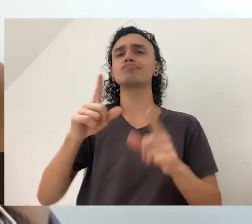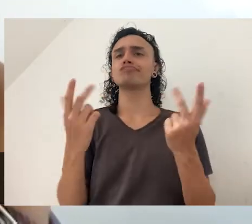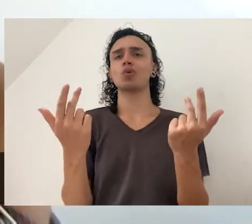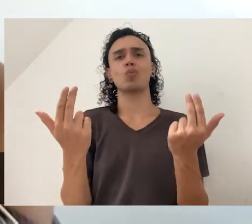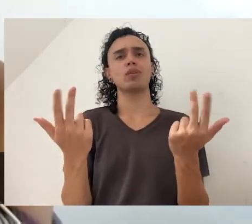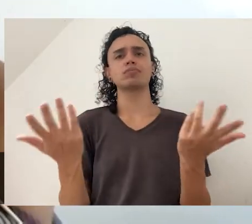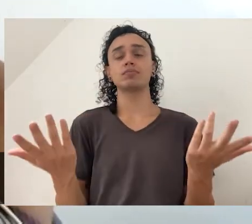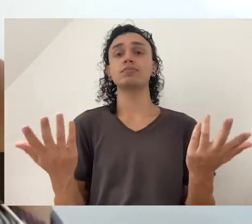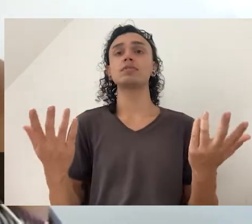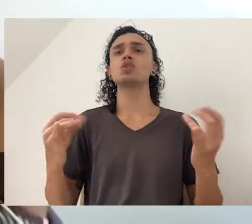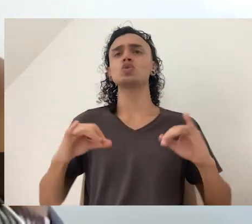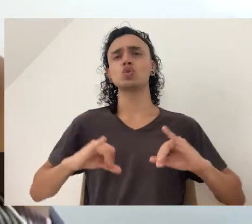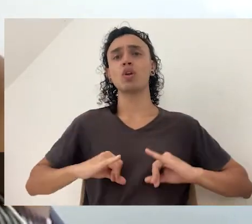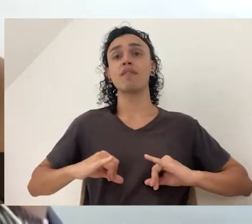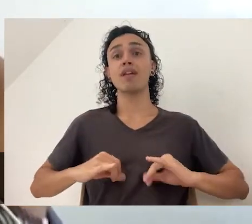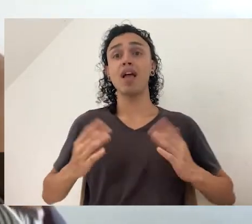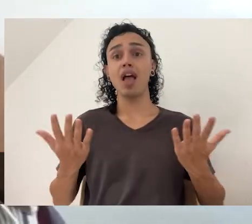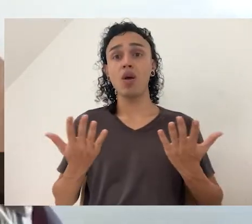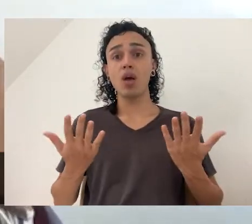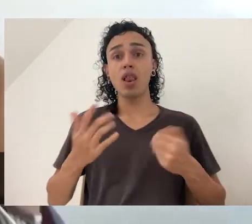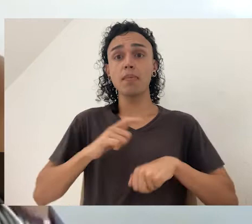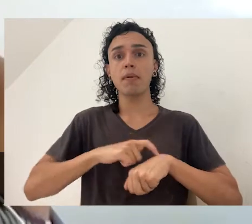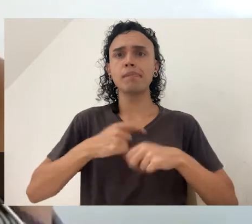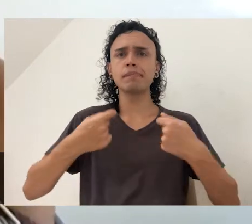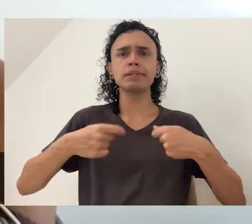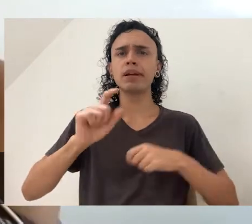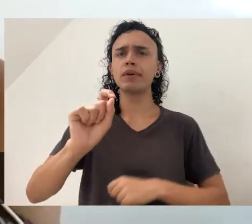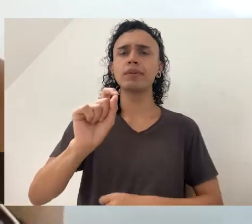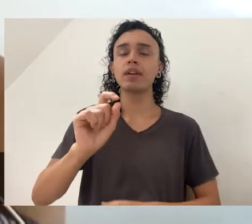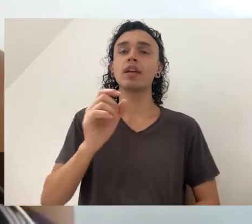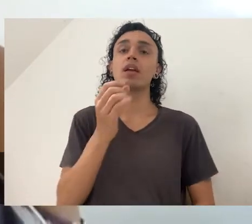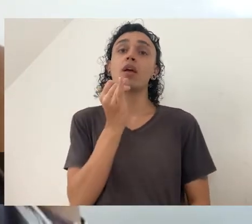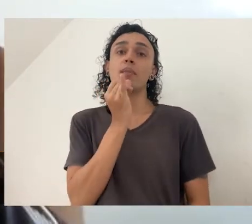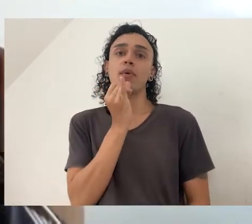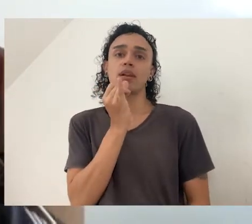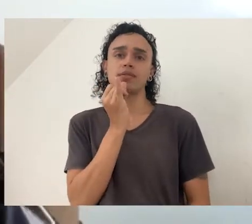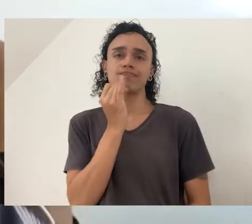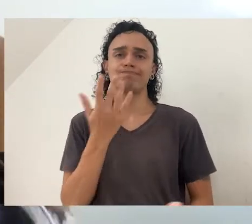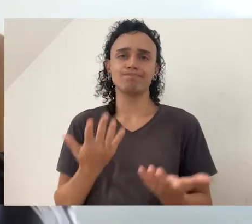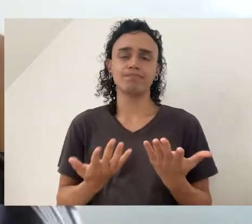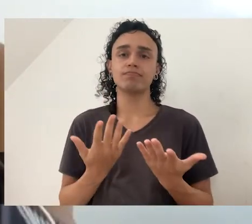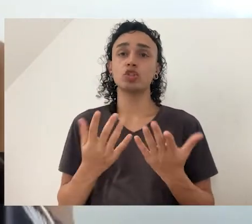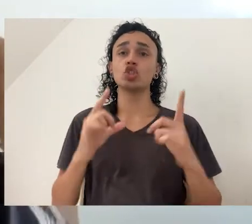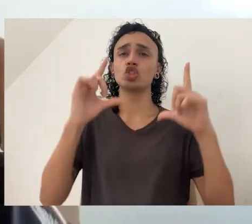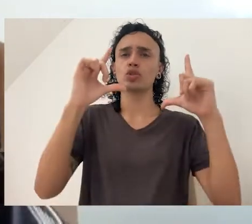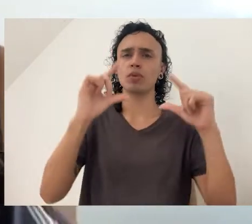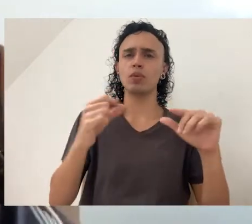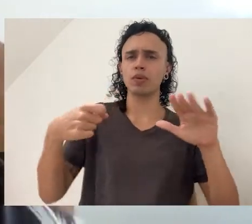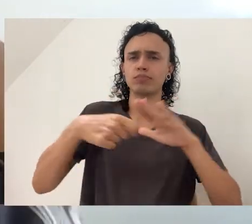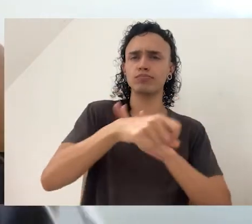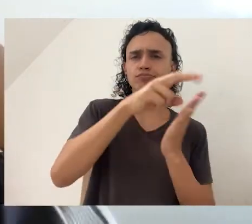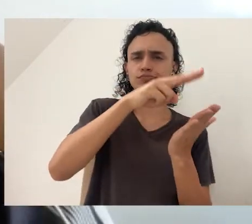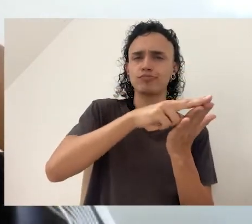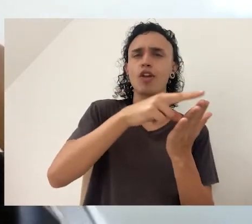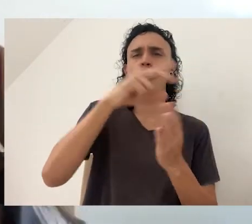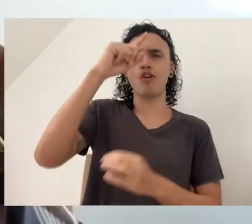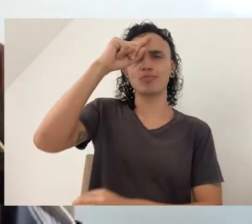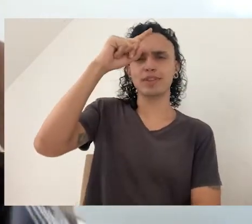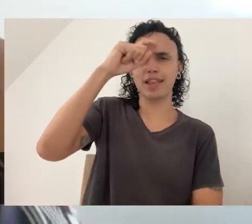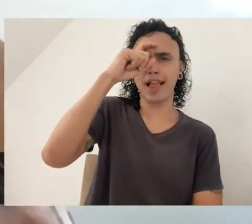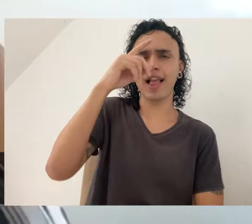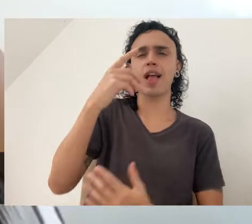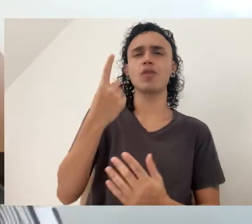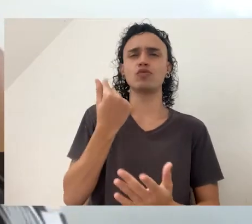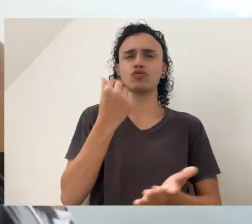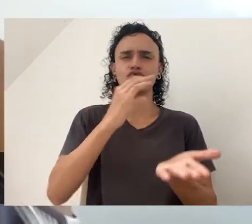passando por uma situação igual e que nesse momento não deveria. Então, vamos dizer assim, se diminuiu o uso de hospitais, se está